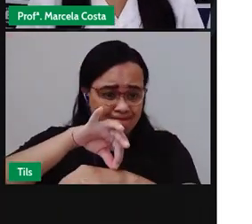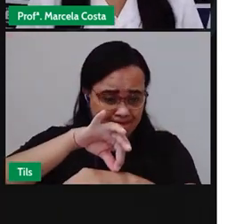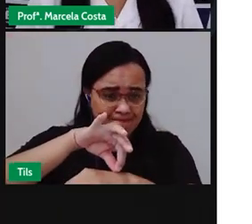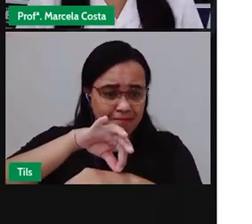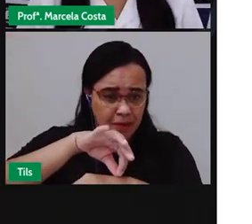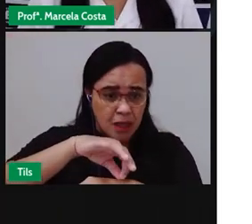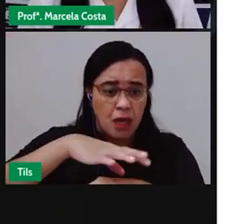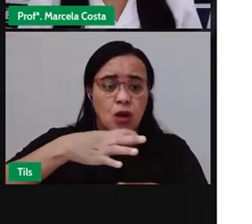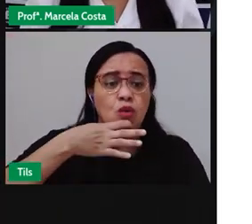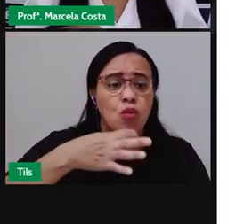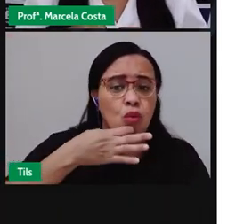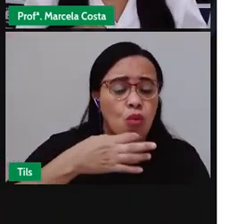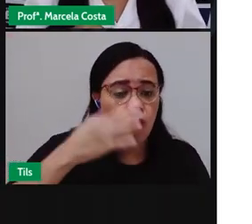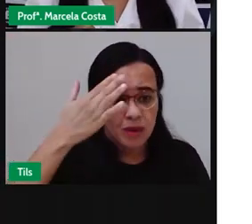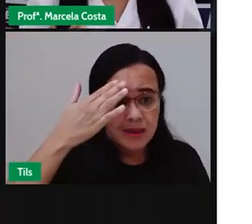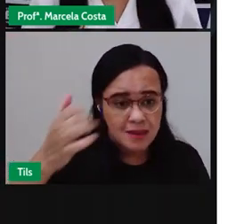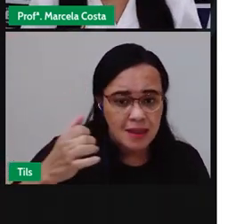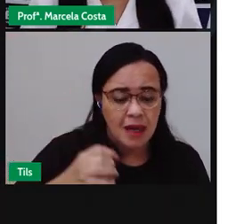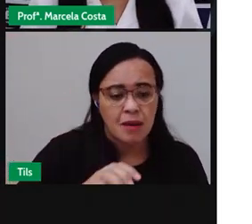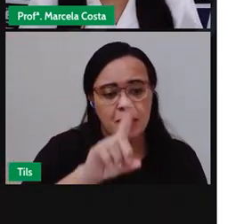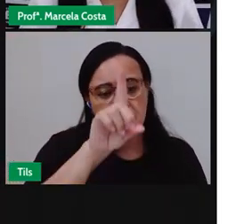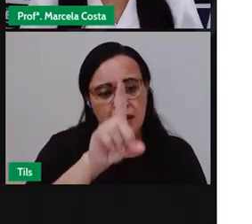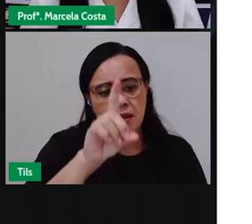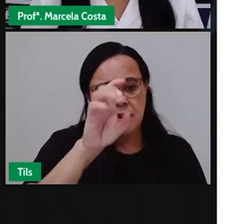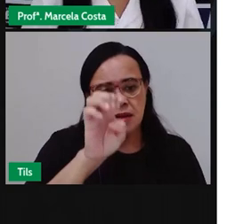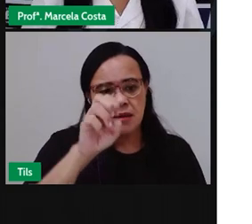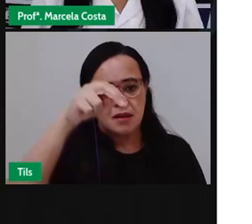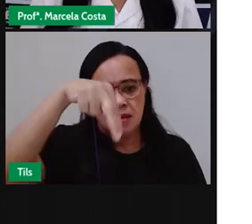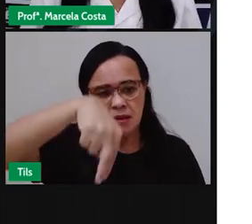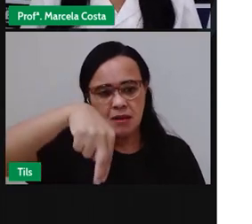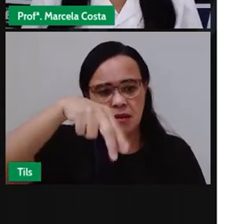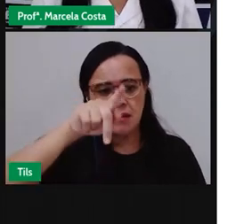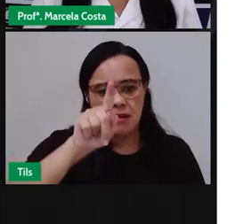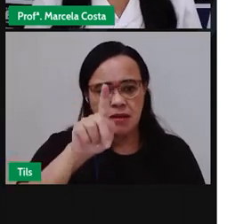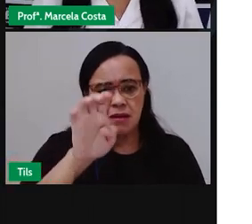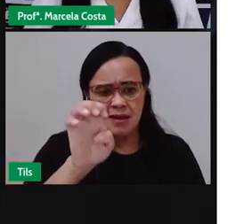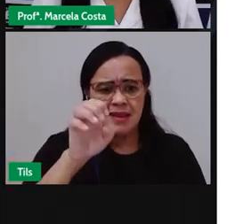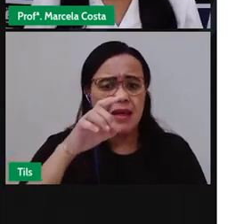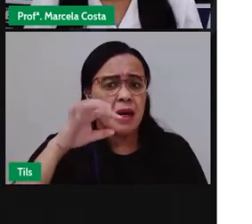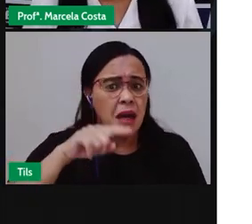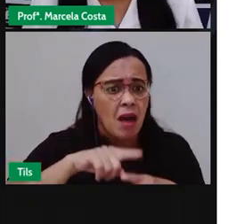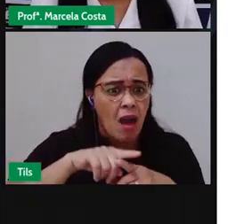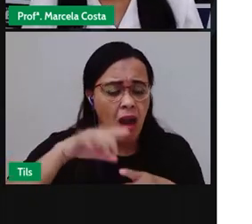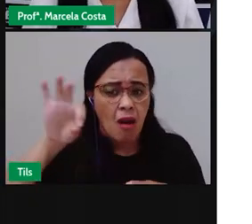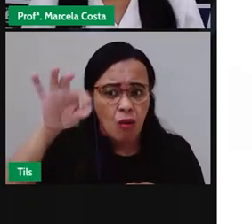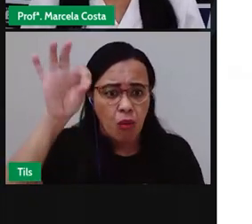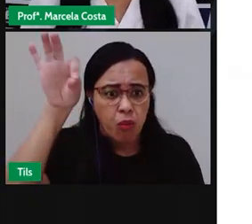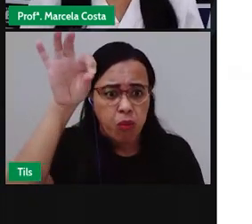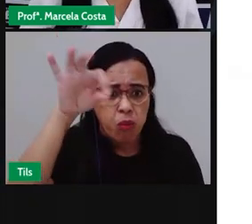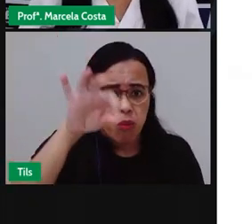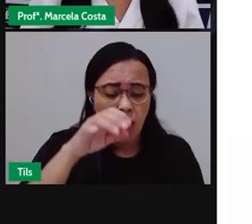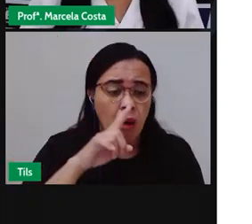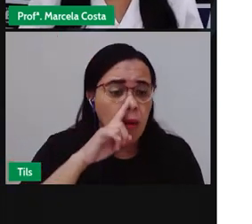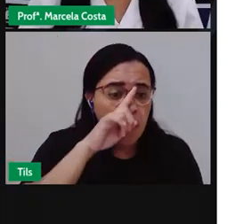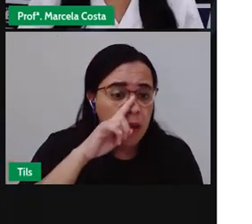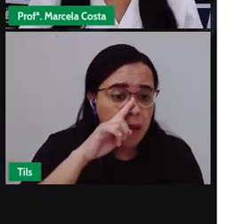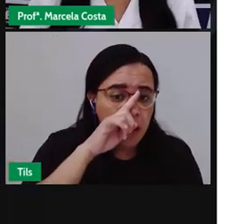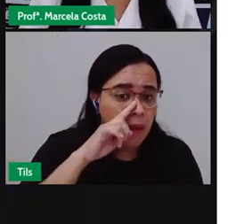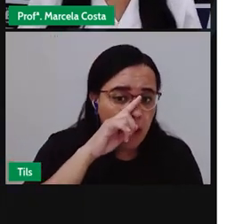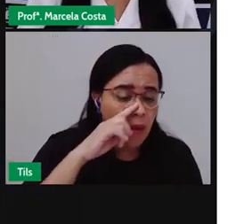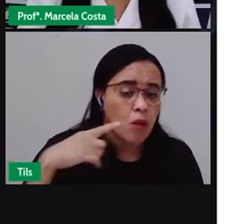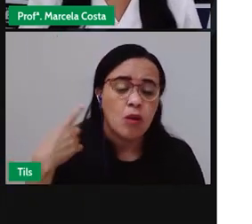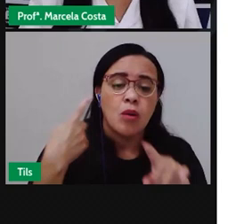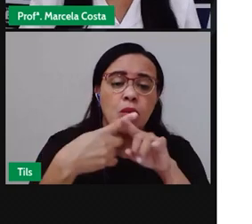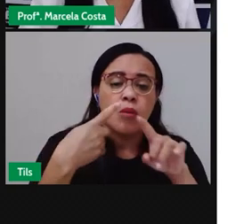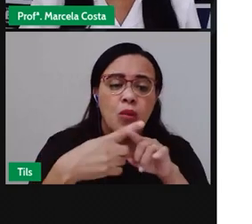É isso mesmo. O mosquito da dengue, ele se desenvolve em locais